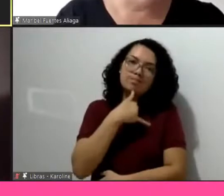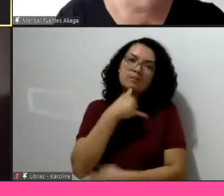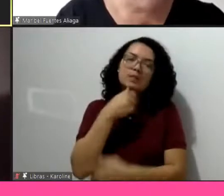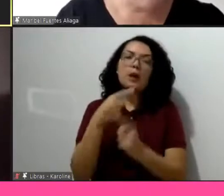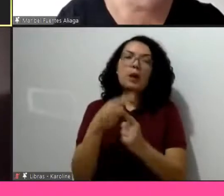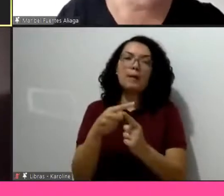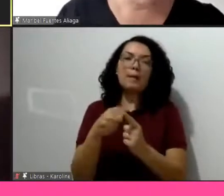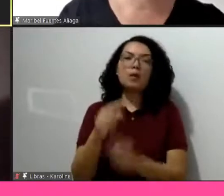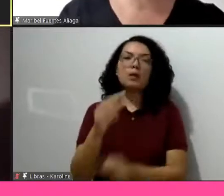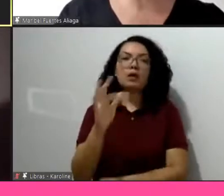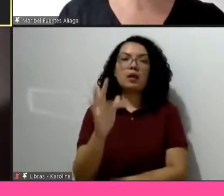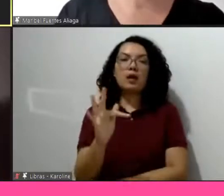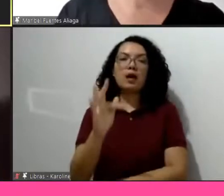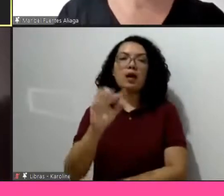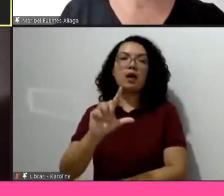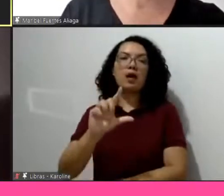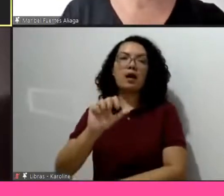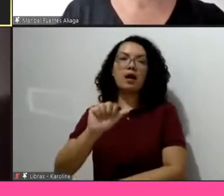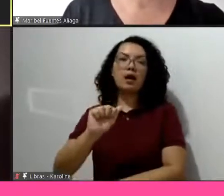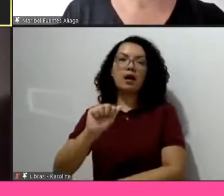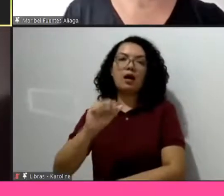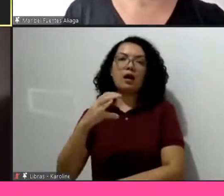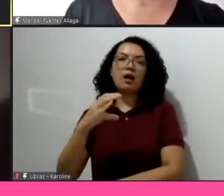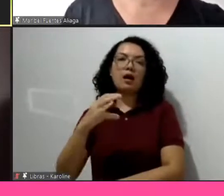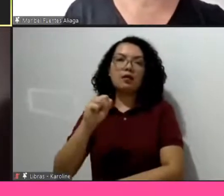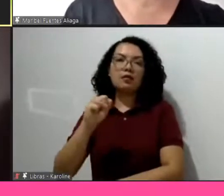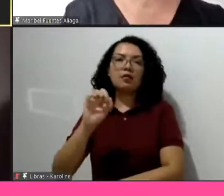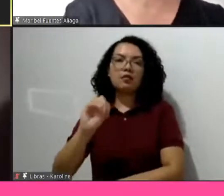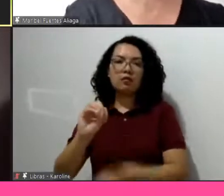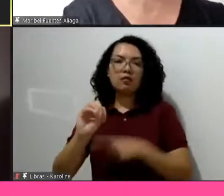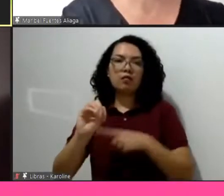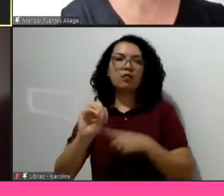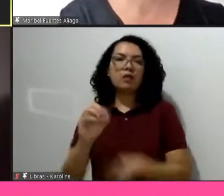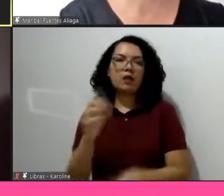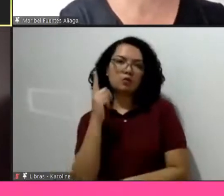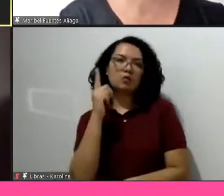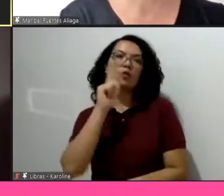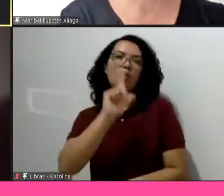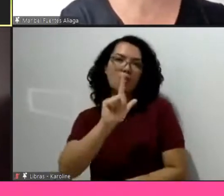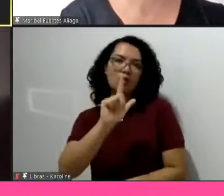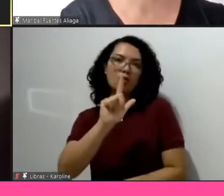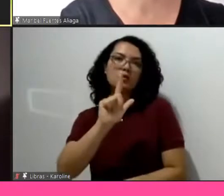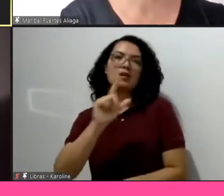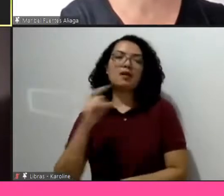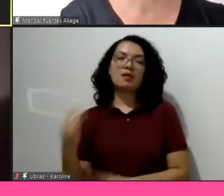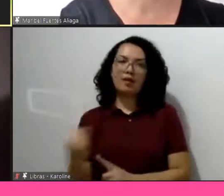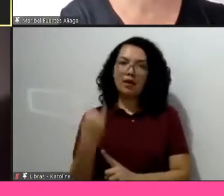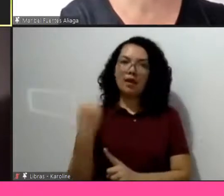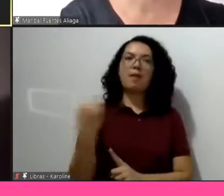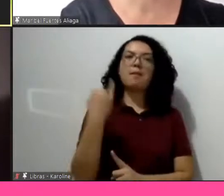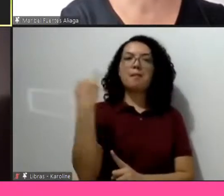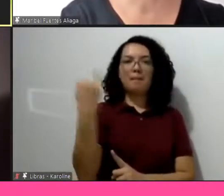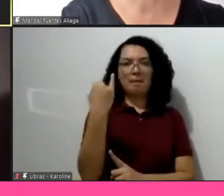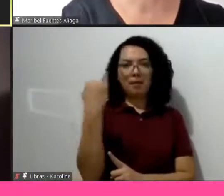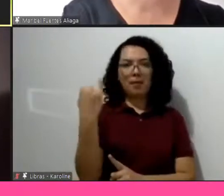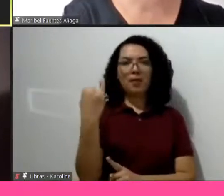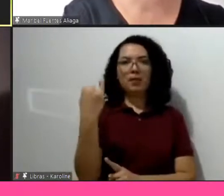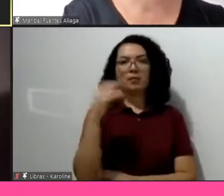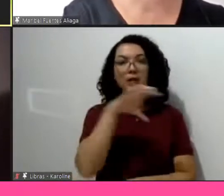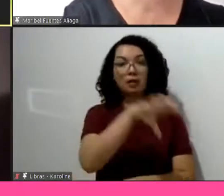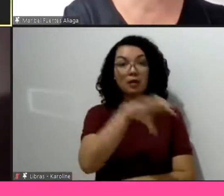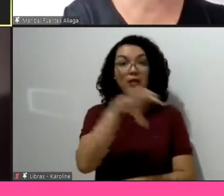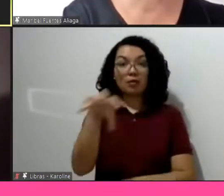um espaço autônomo sem, super importante para ser utilizado pelas várias áreas